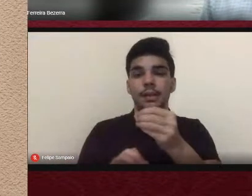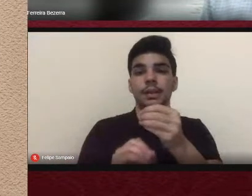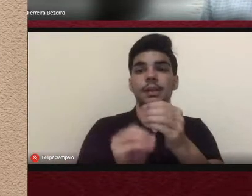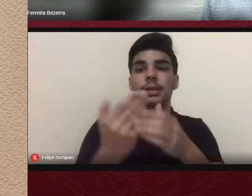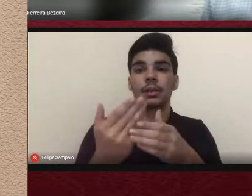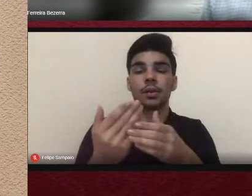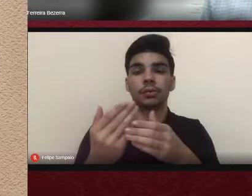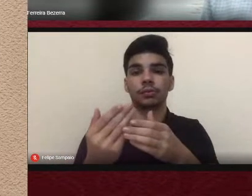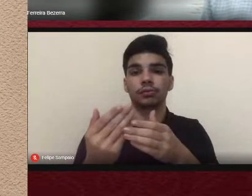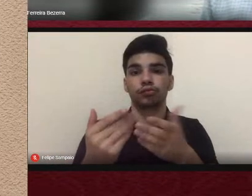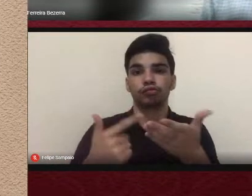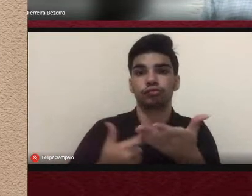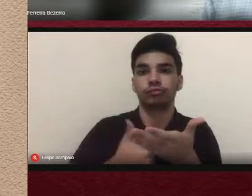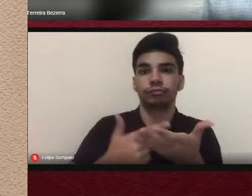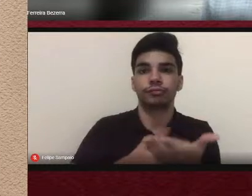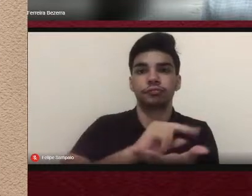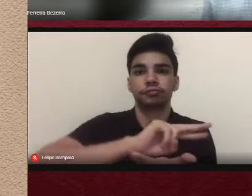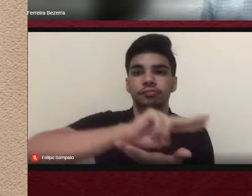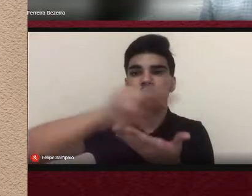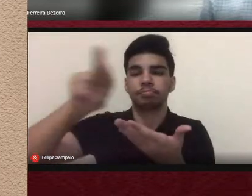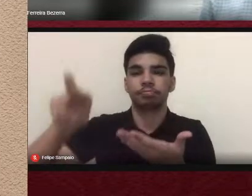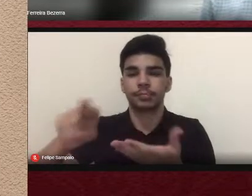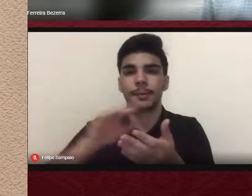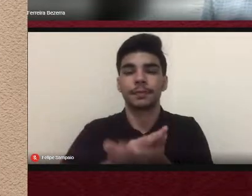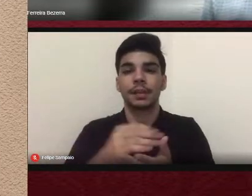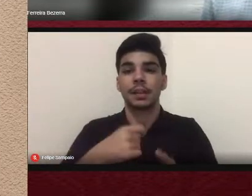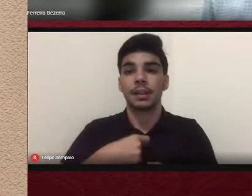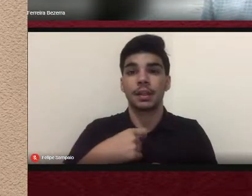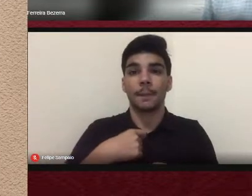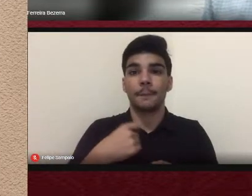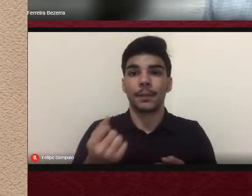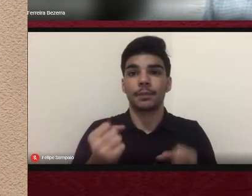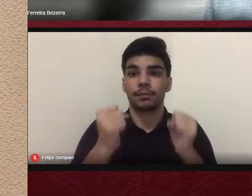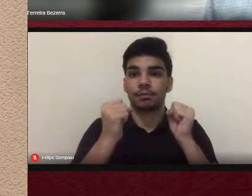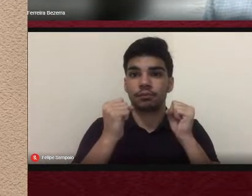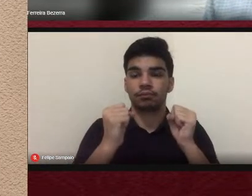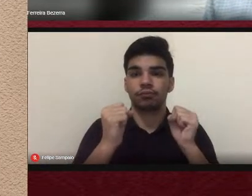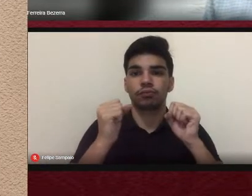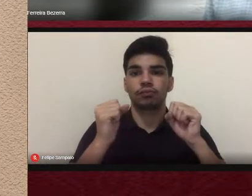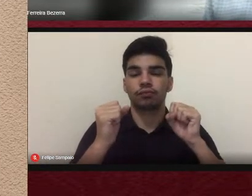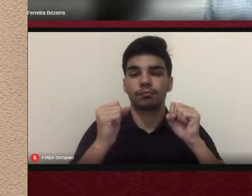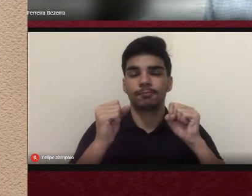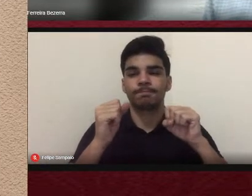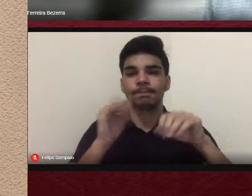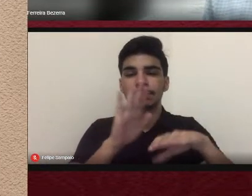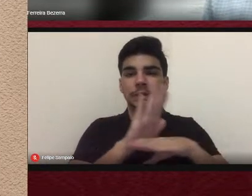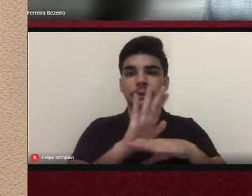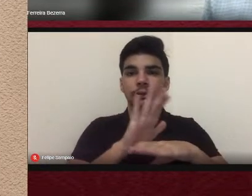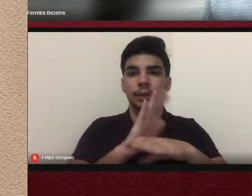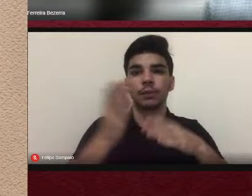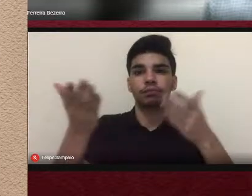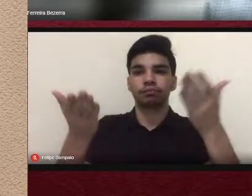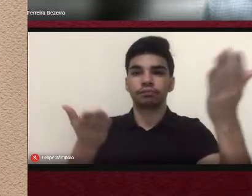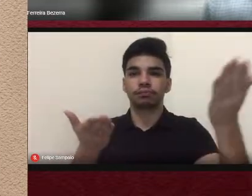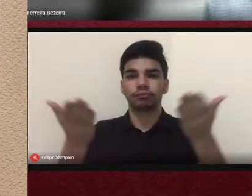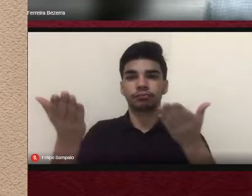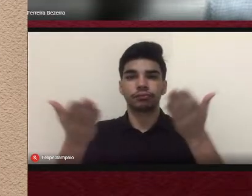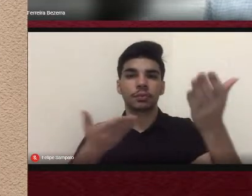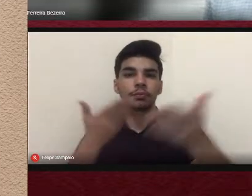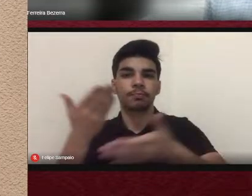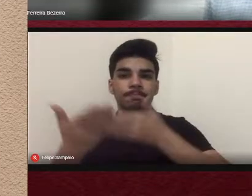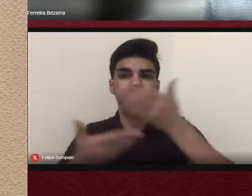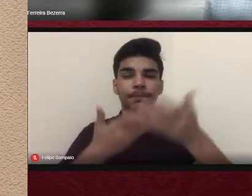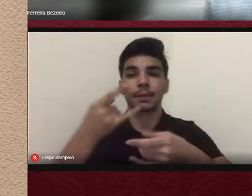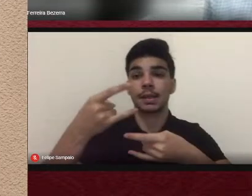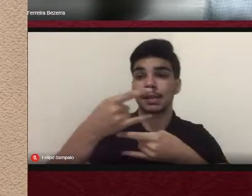mínimo de mediar esse trabalho grandioso que todos vocês vêm fazendo e fazem